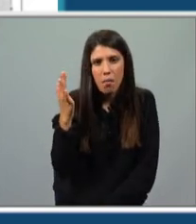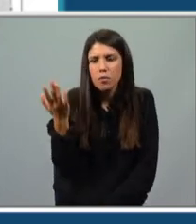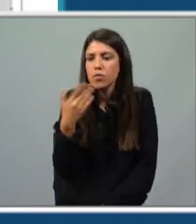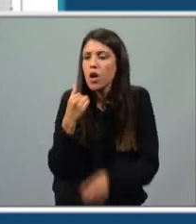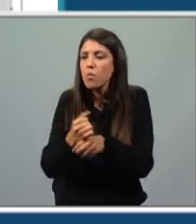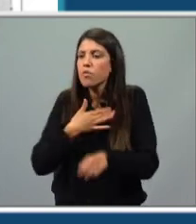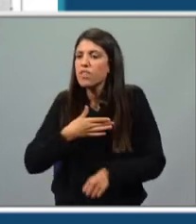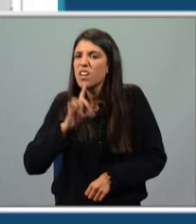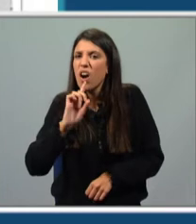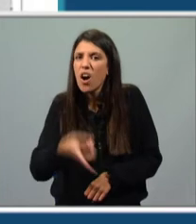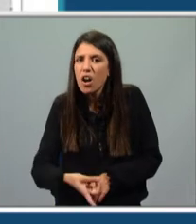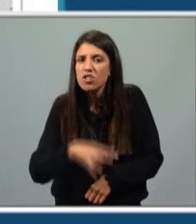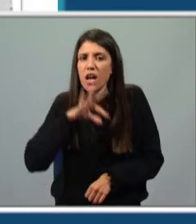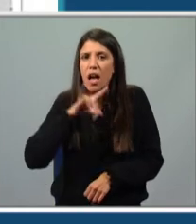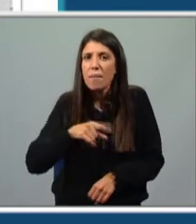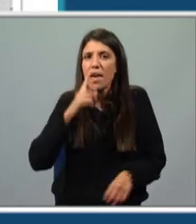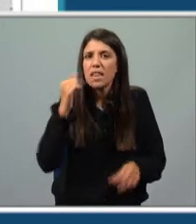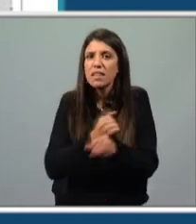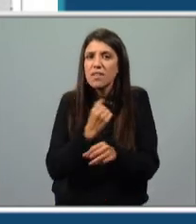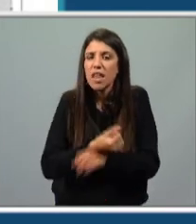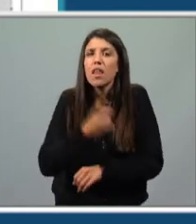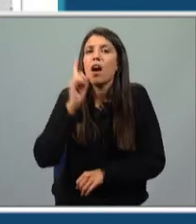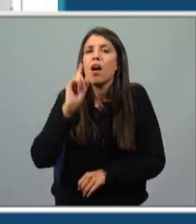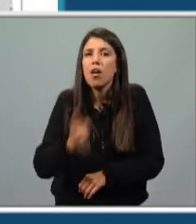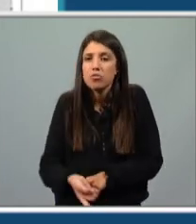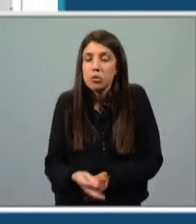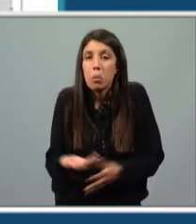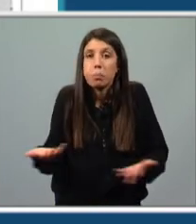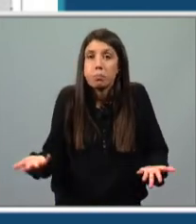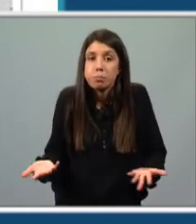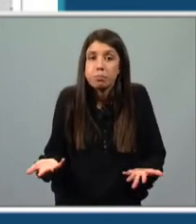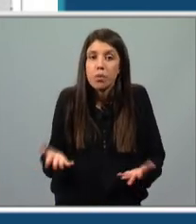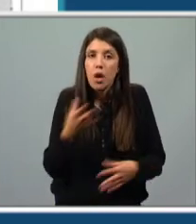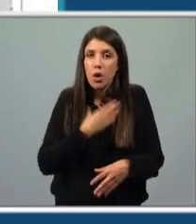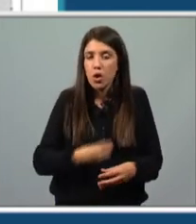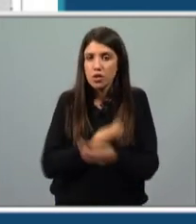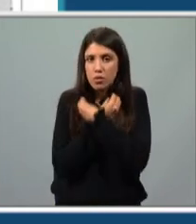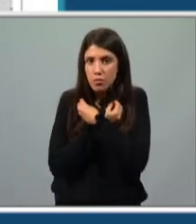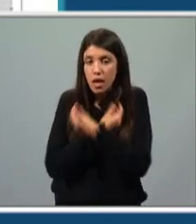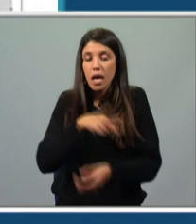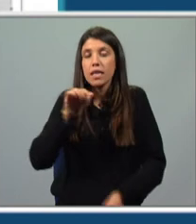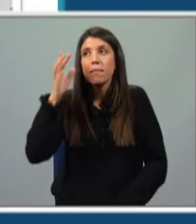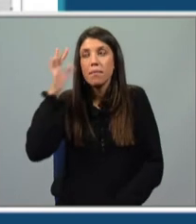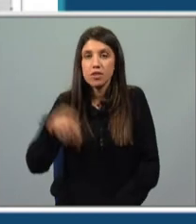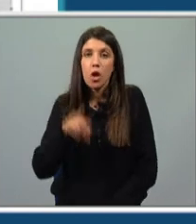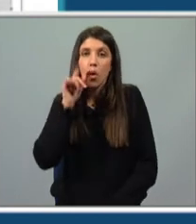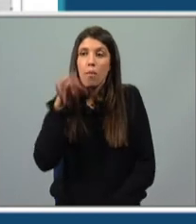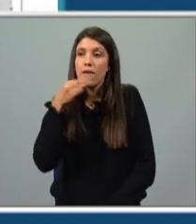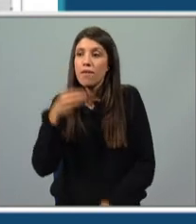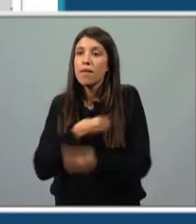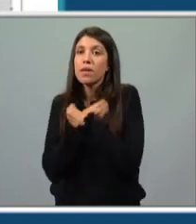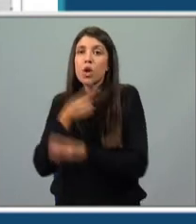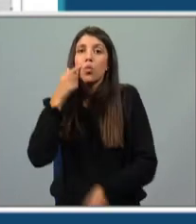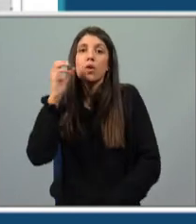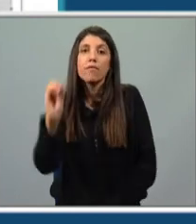mãe, não nos fala das atividades com a mãe se ocupa. Gostam de bonecas e de imaginar. O pai fala de brinquedos que nunca